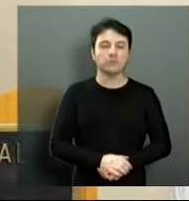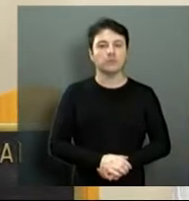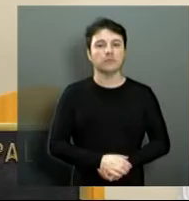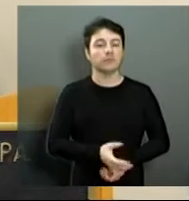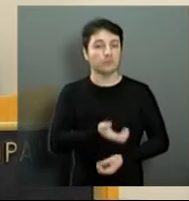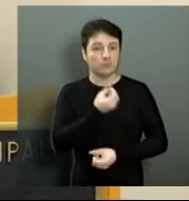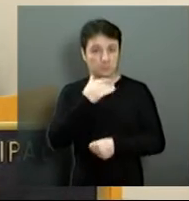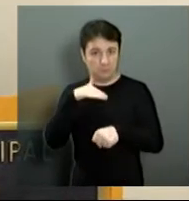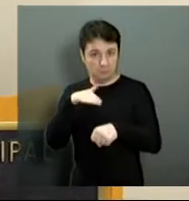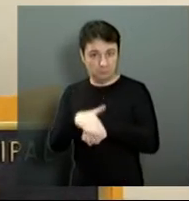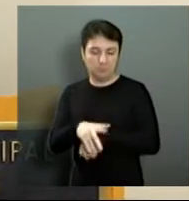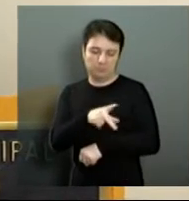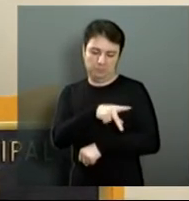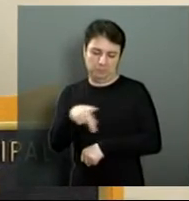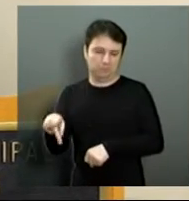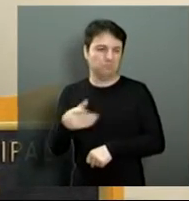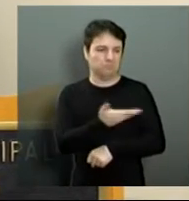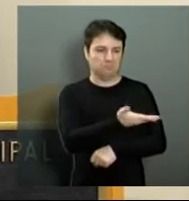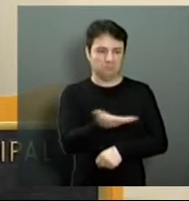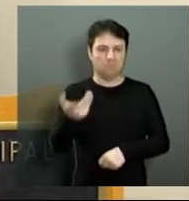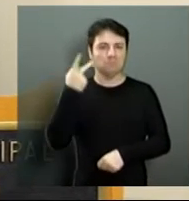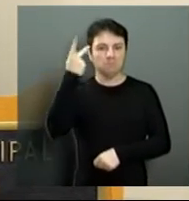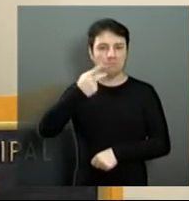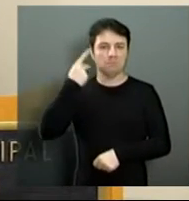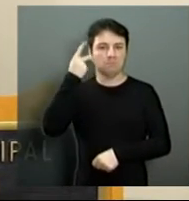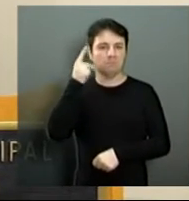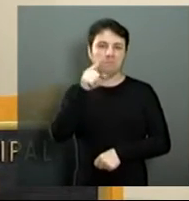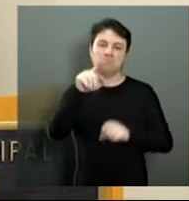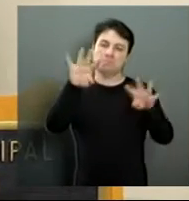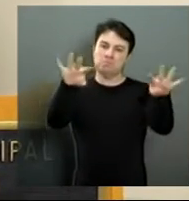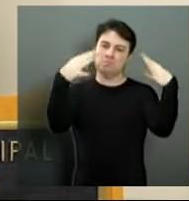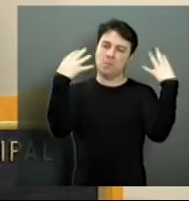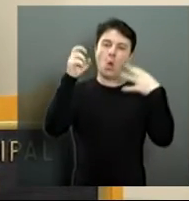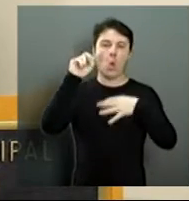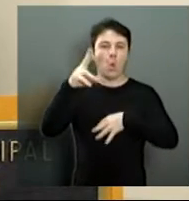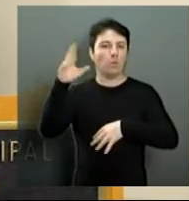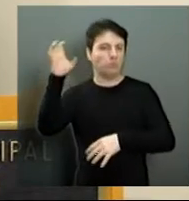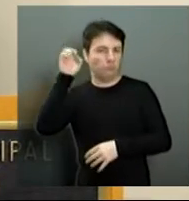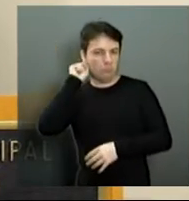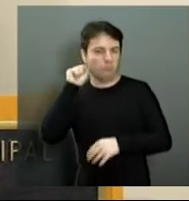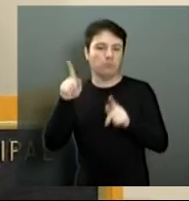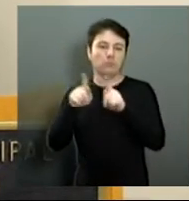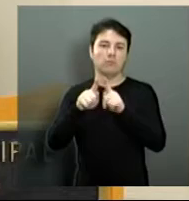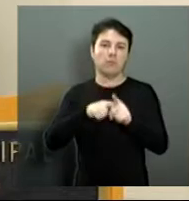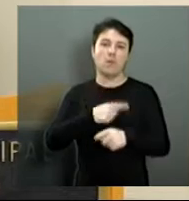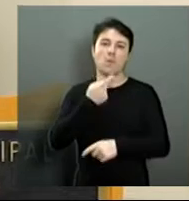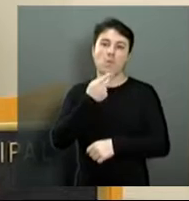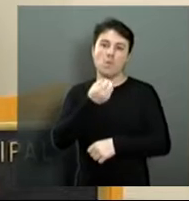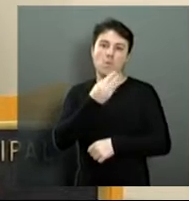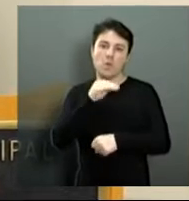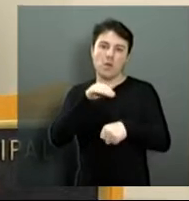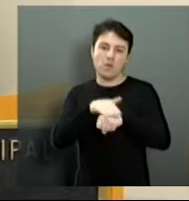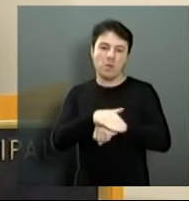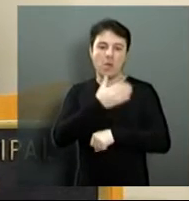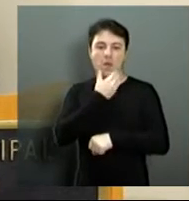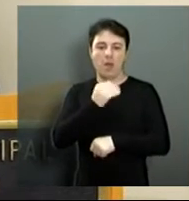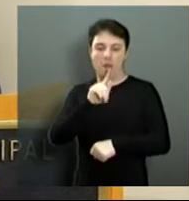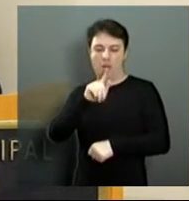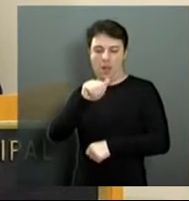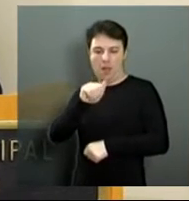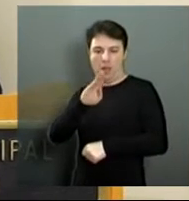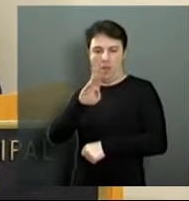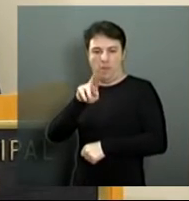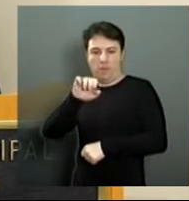Boa noite, senhor presidente, nobres vereadores, quem nos ouve nos assiste. Uma boa noite para o Gabriel, o presidente da nossa